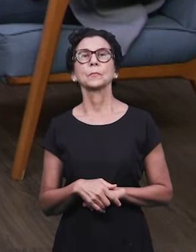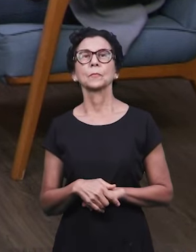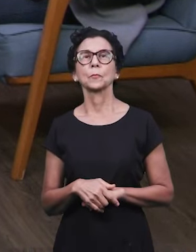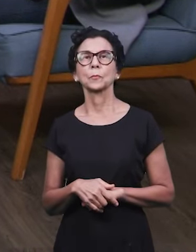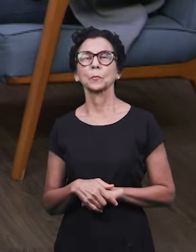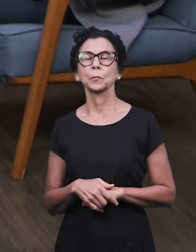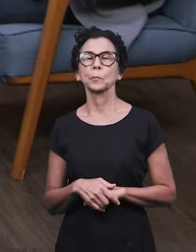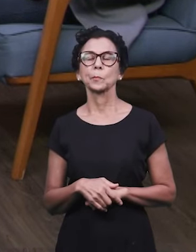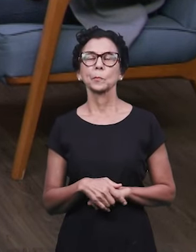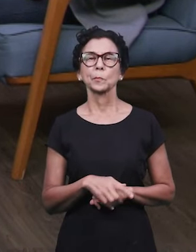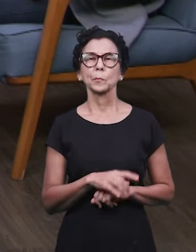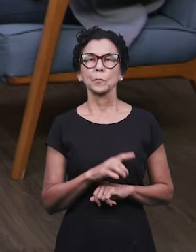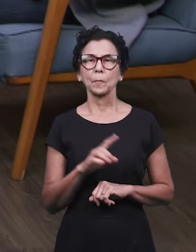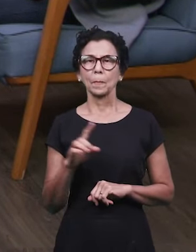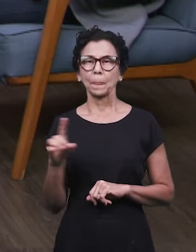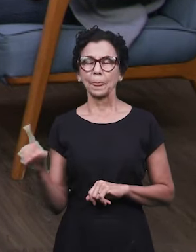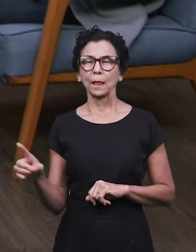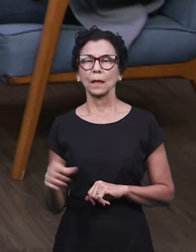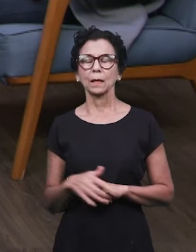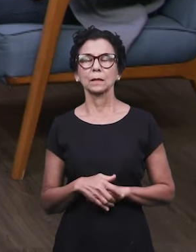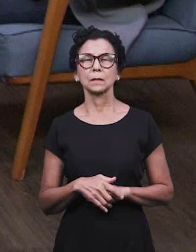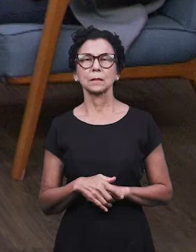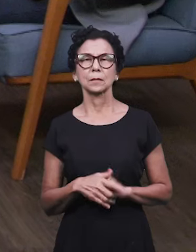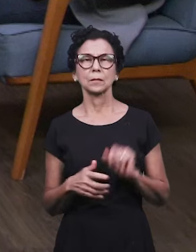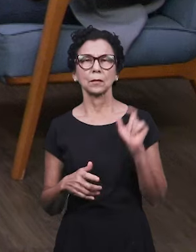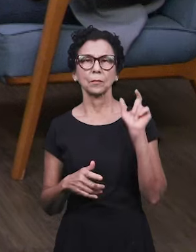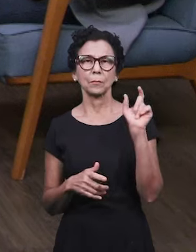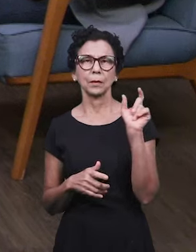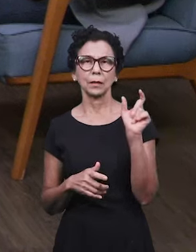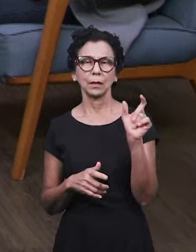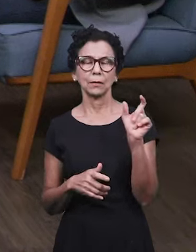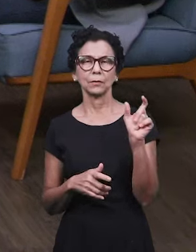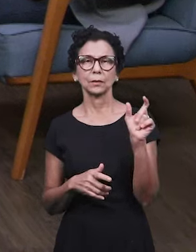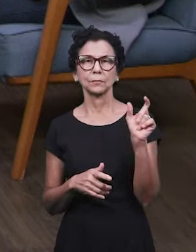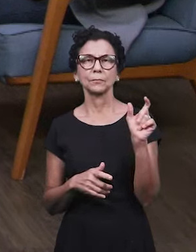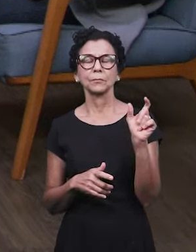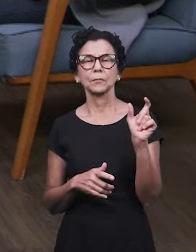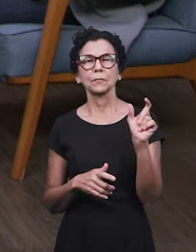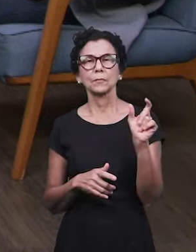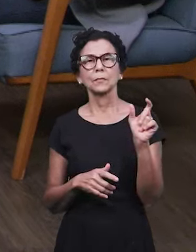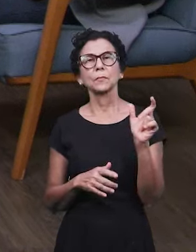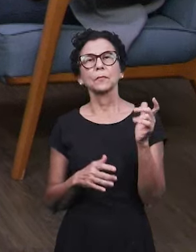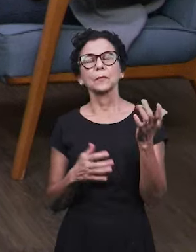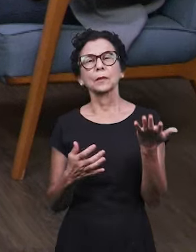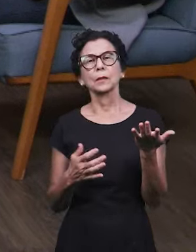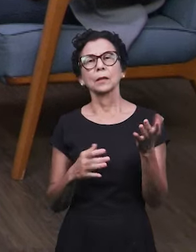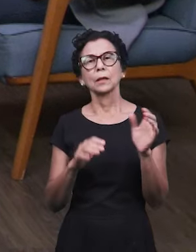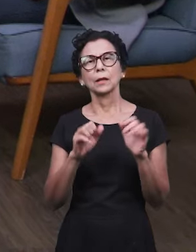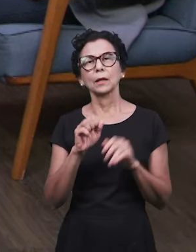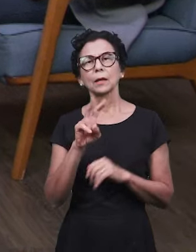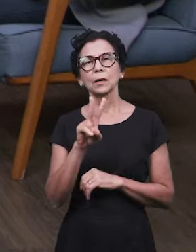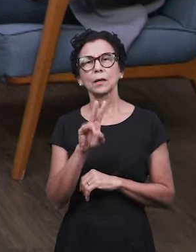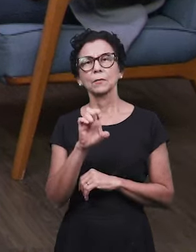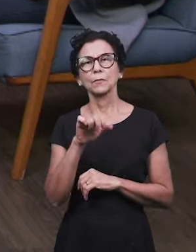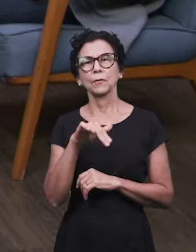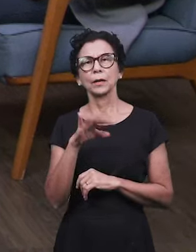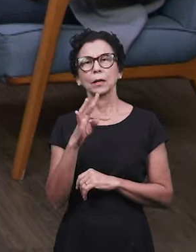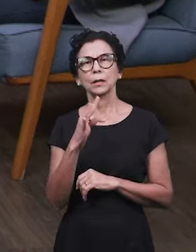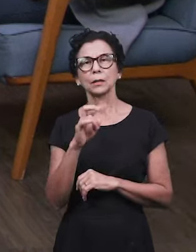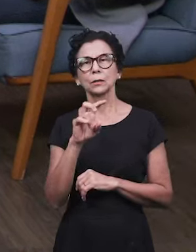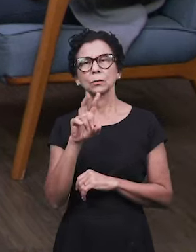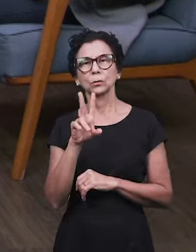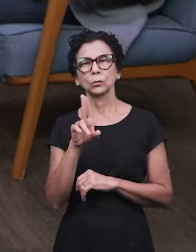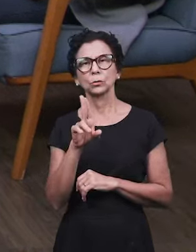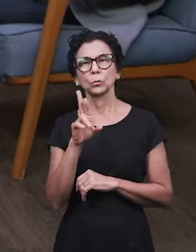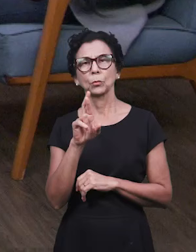Nós encontramos essa expressão no Sermão da Montanha. Tanto no Evangelho de Mateus